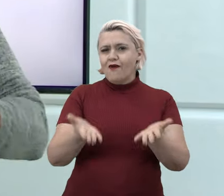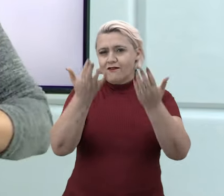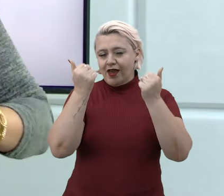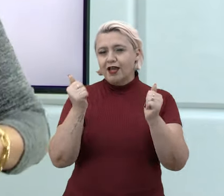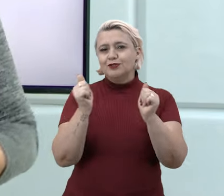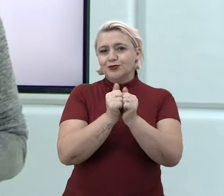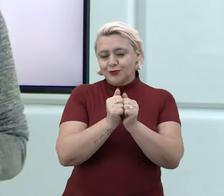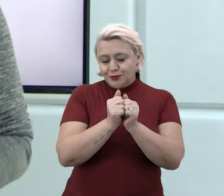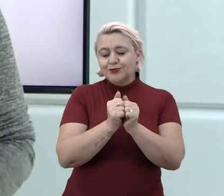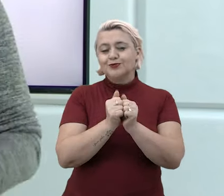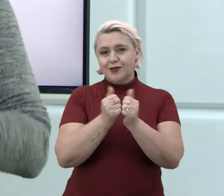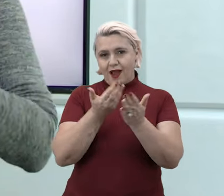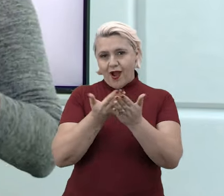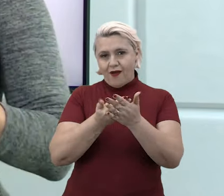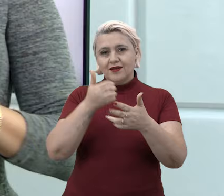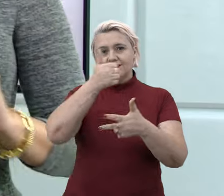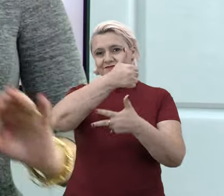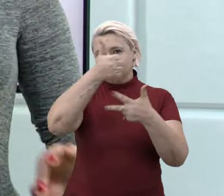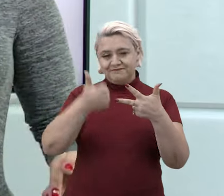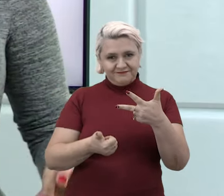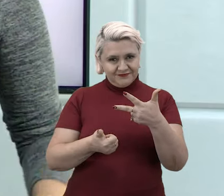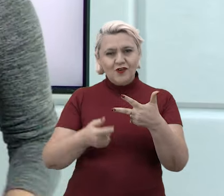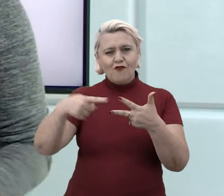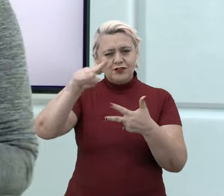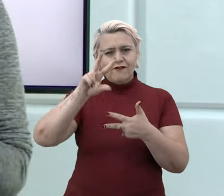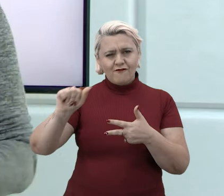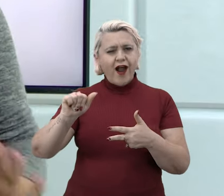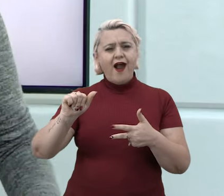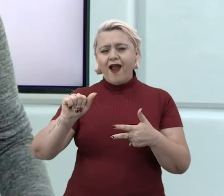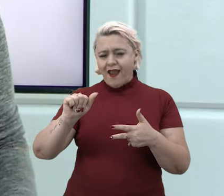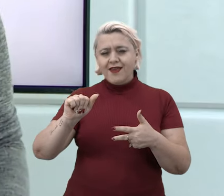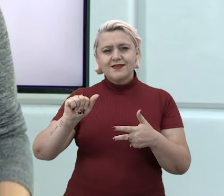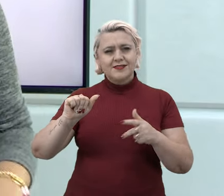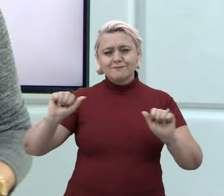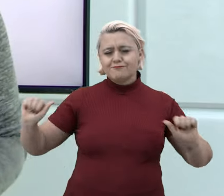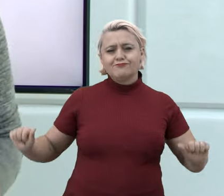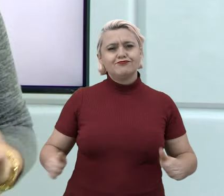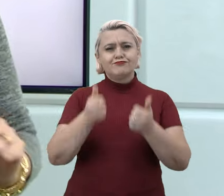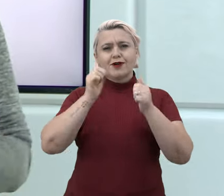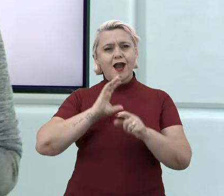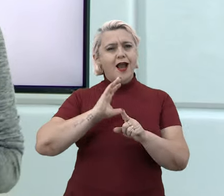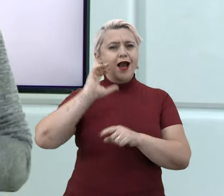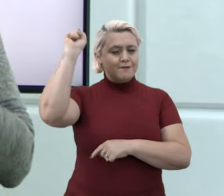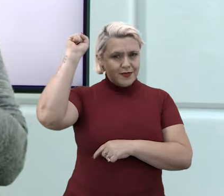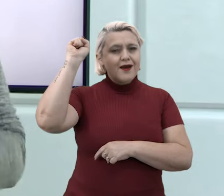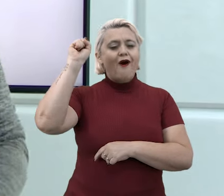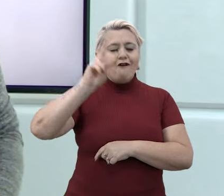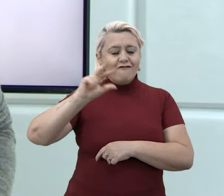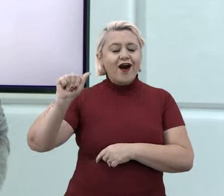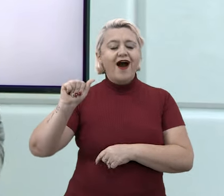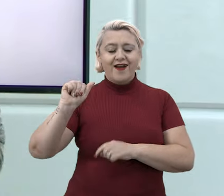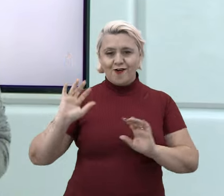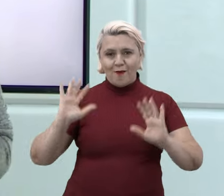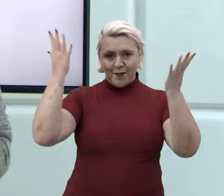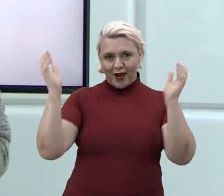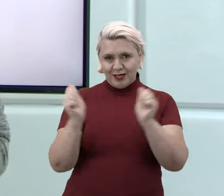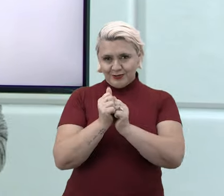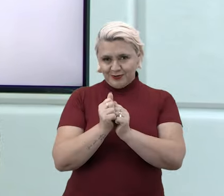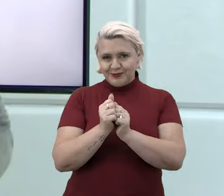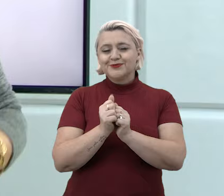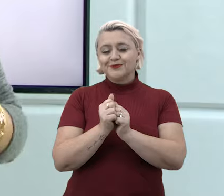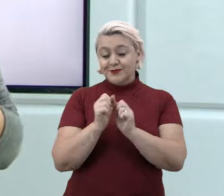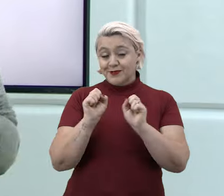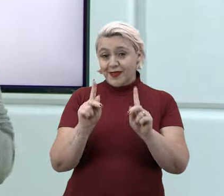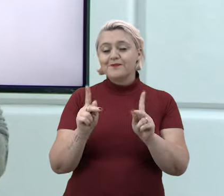Vem comigo com essas aulas do Goben que não tem para ninguém, você vai arrasar e depois é partir para o abraço, a gente vai comemorar junto, tá bom?